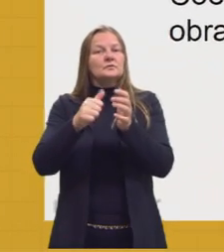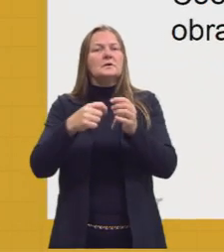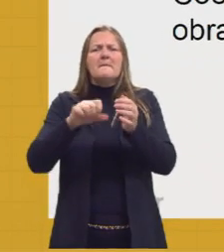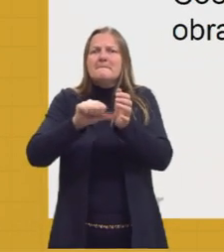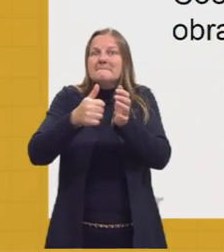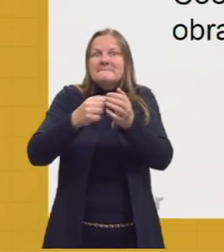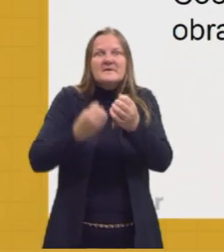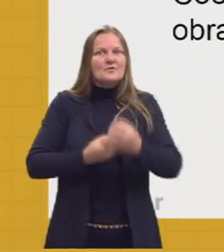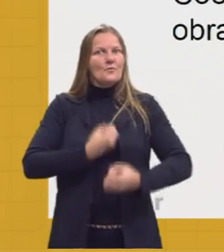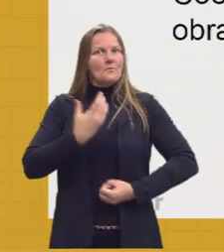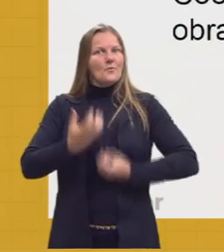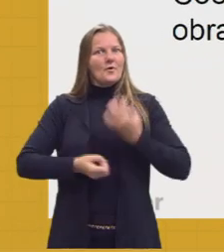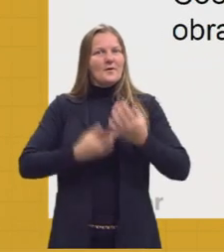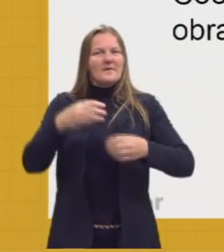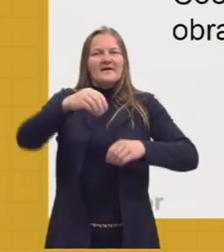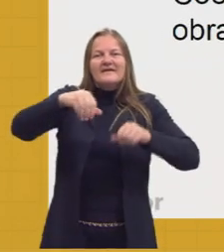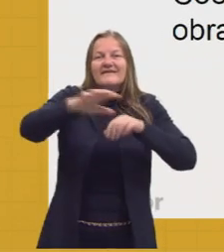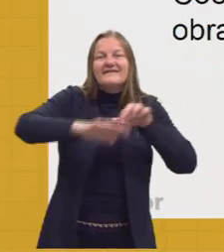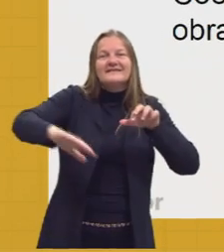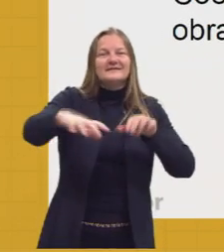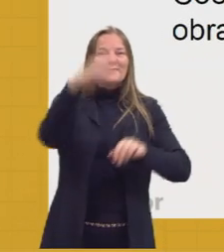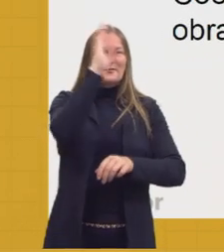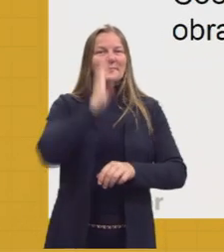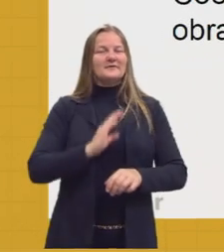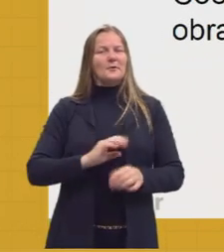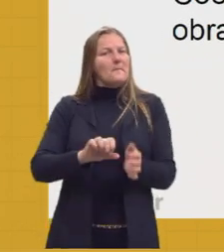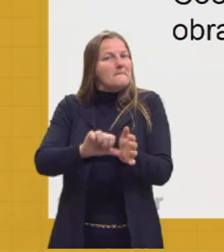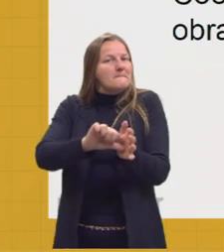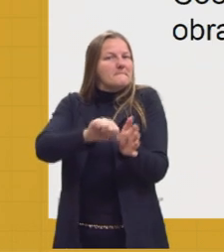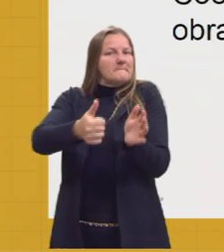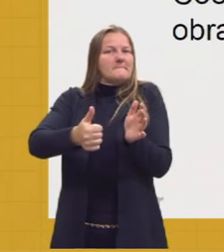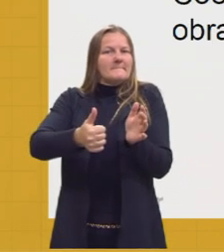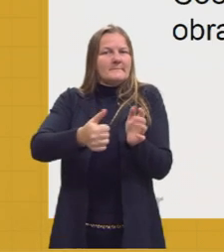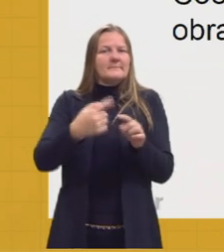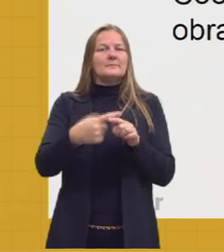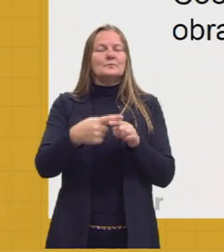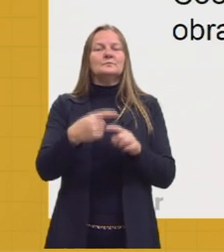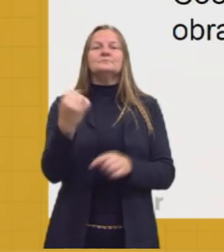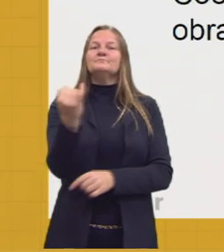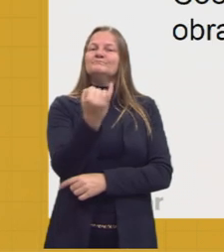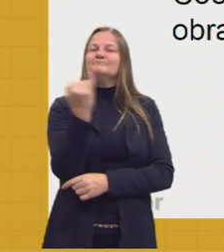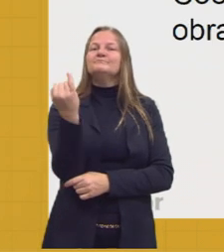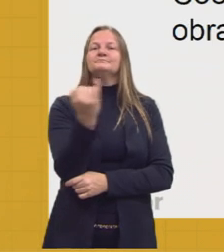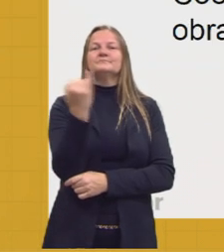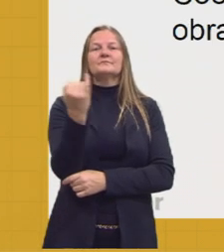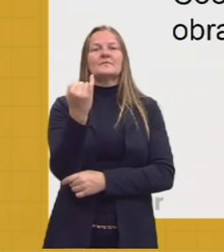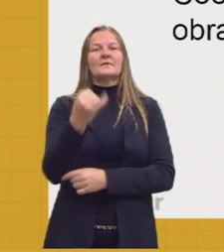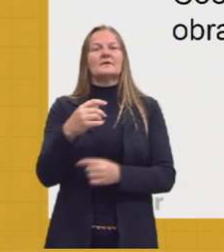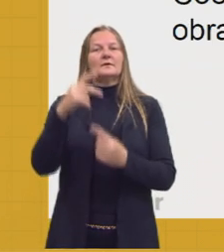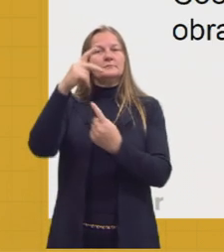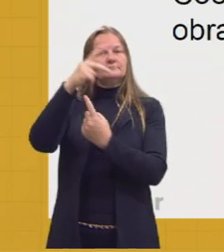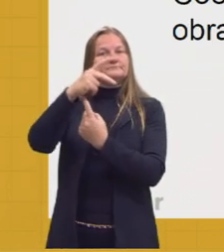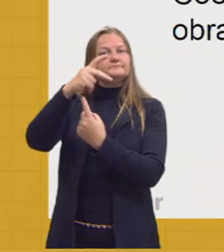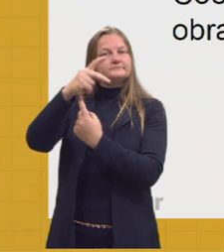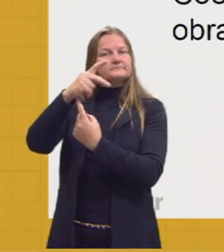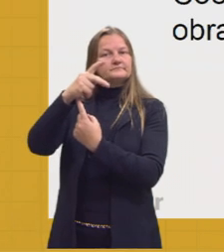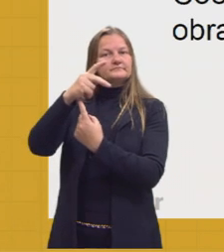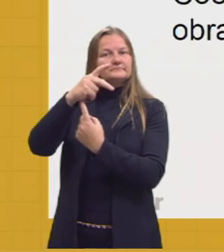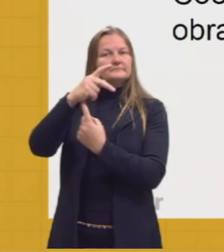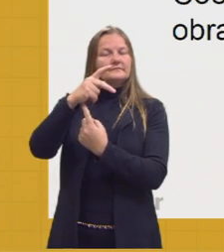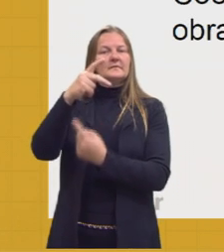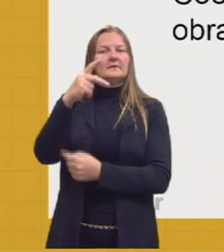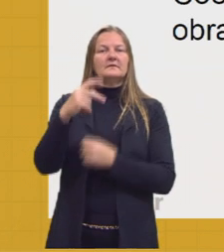território brasileiro, falando sobre coisas do Brasil. Por isso que nós consideramos esse poema prosopopeia